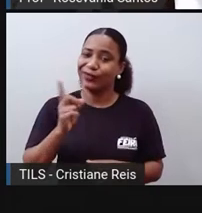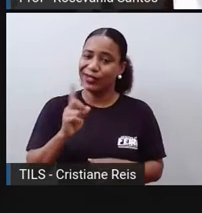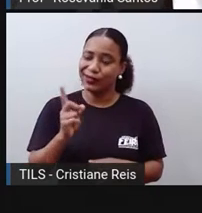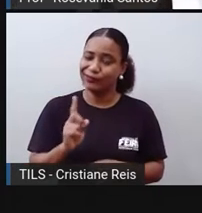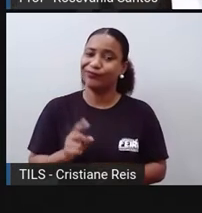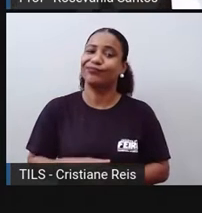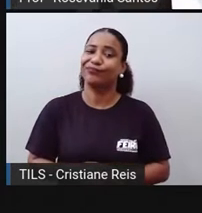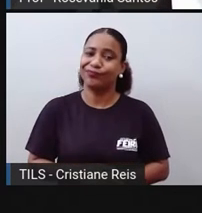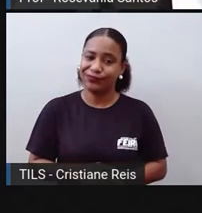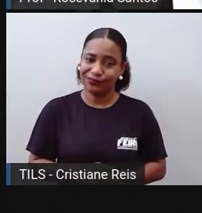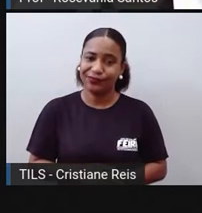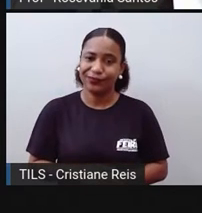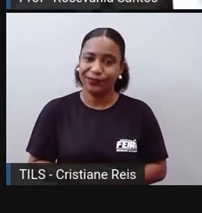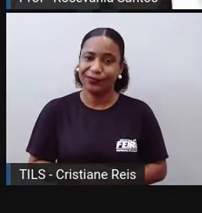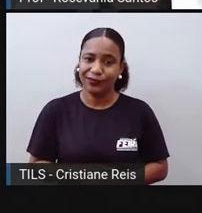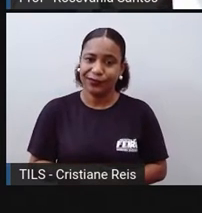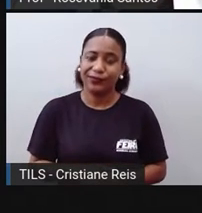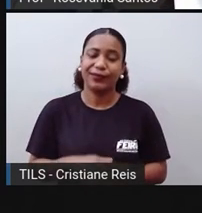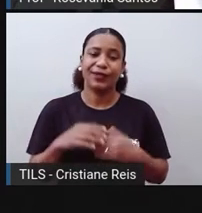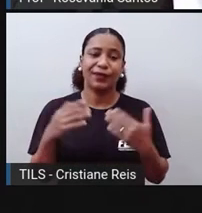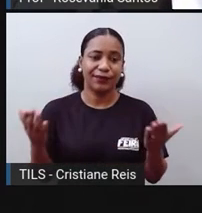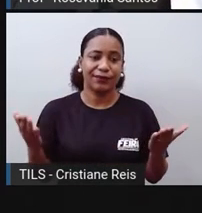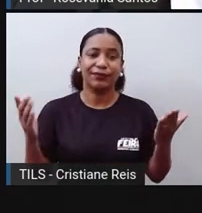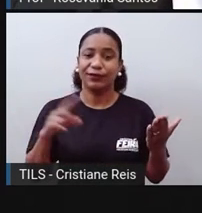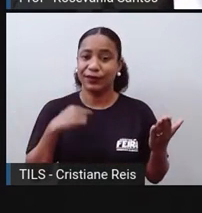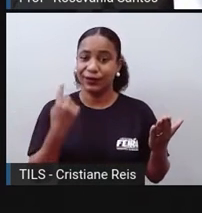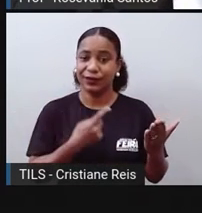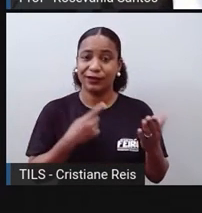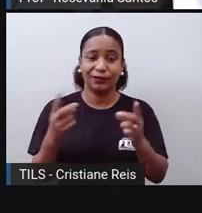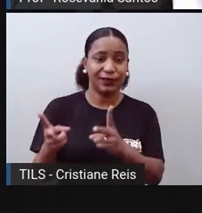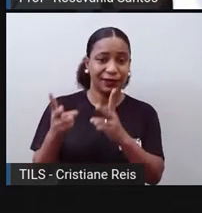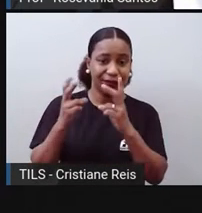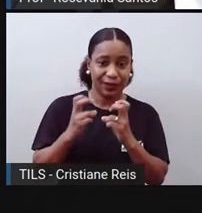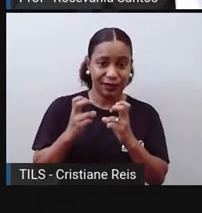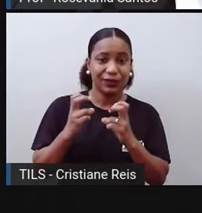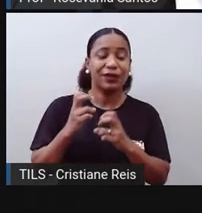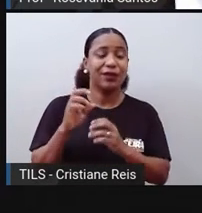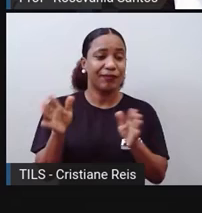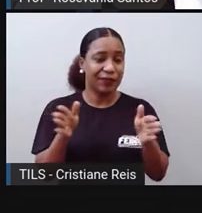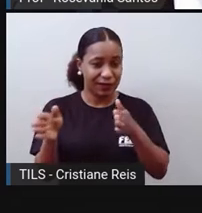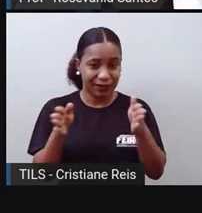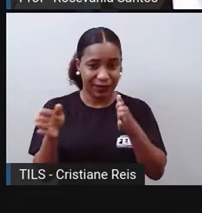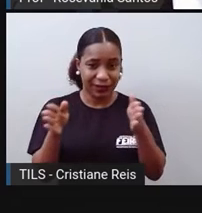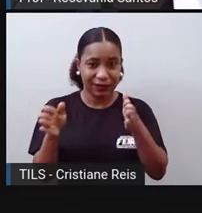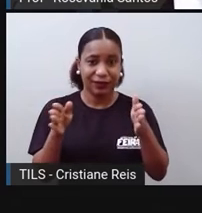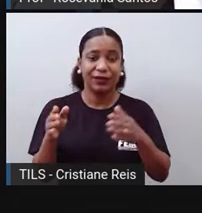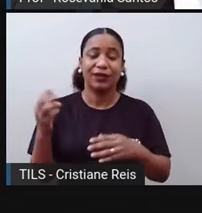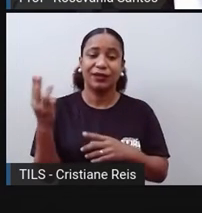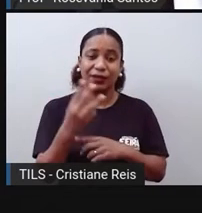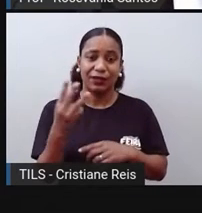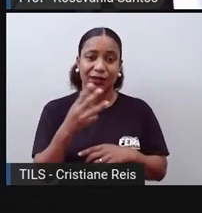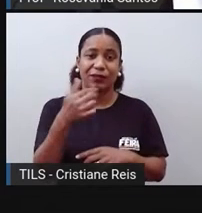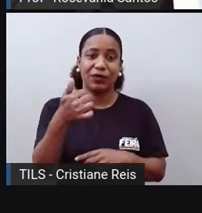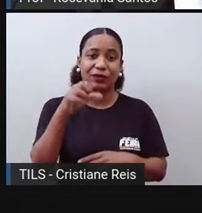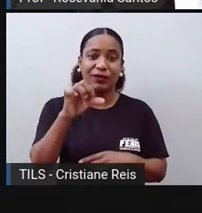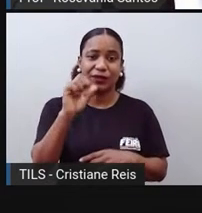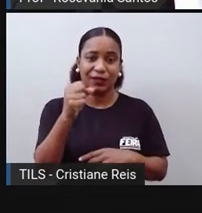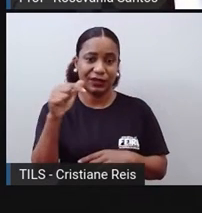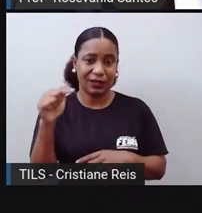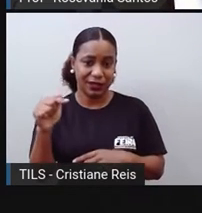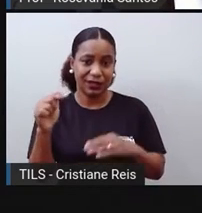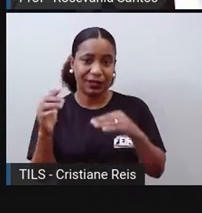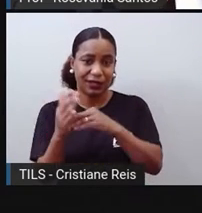enorme. E aí, nós percebemos, né? Que no intervalo de 33 anos, de 1987 a